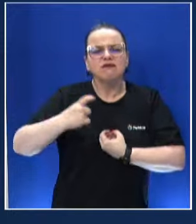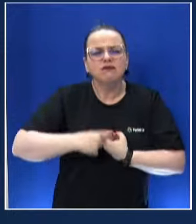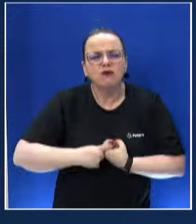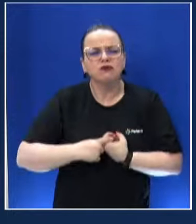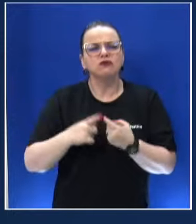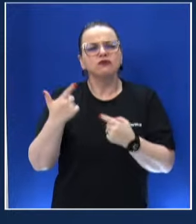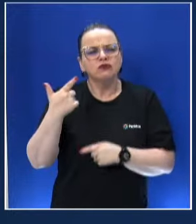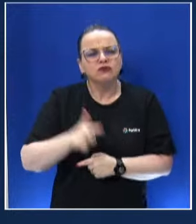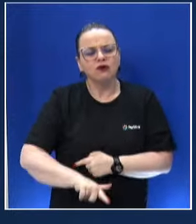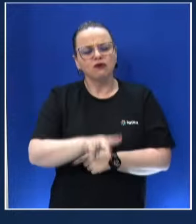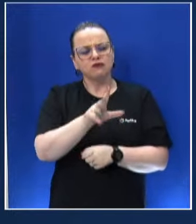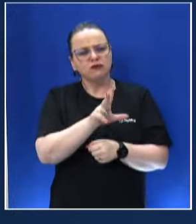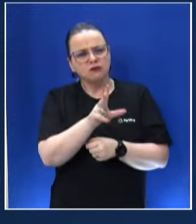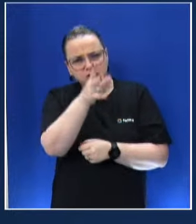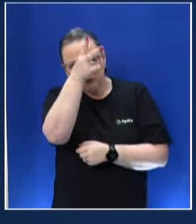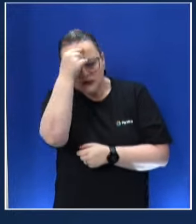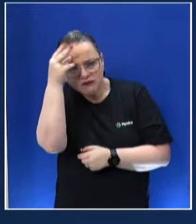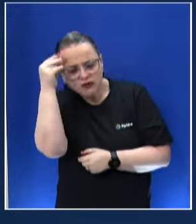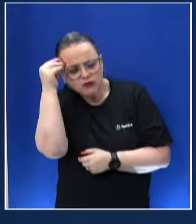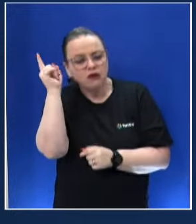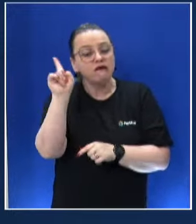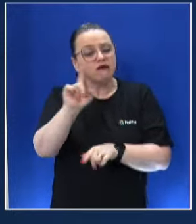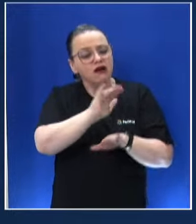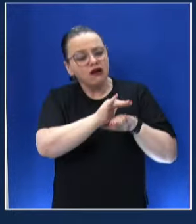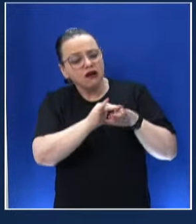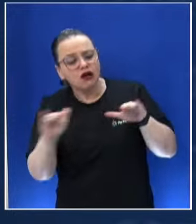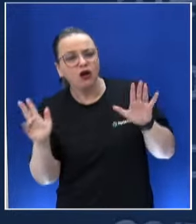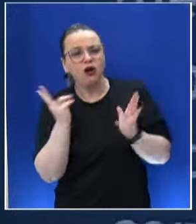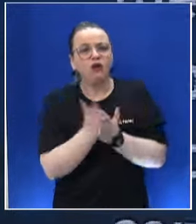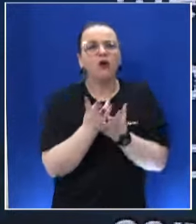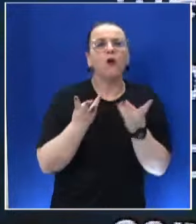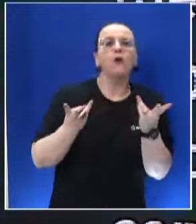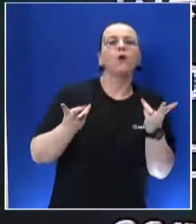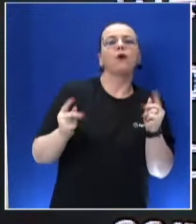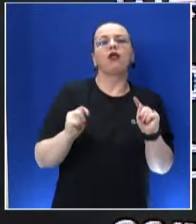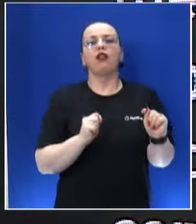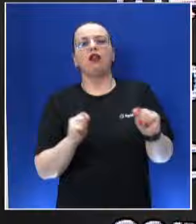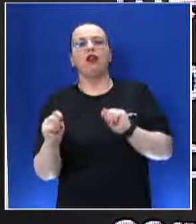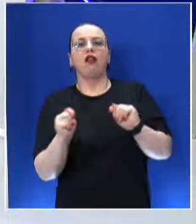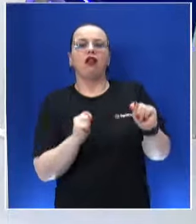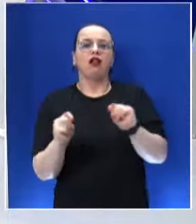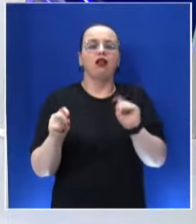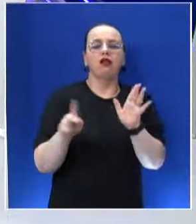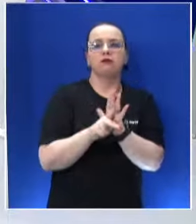vai manter o preço congelado e quanto isso vai custar aos cofres públicos? Dois minutos.